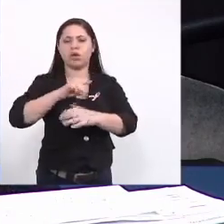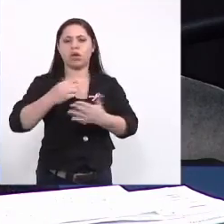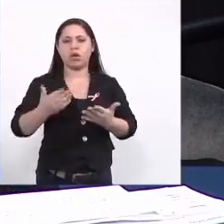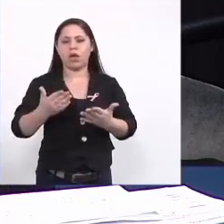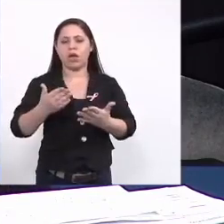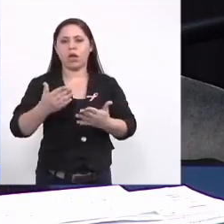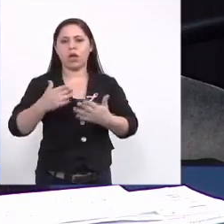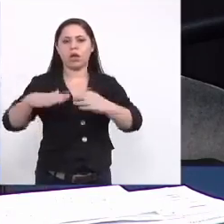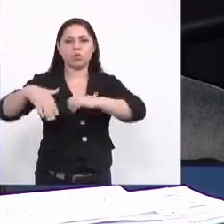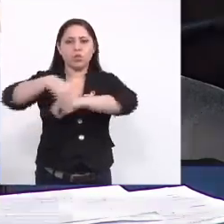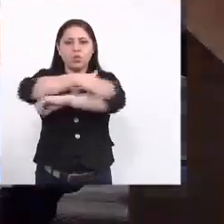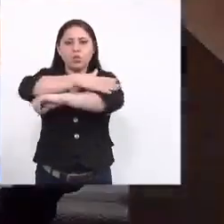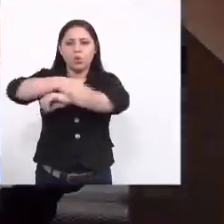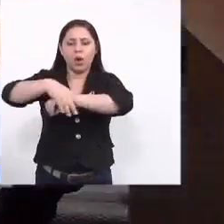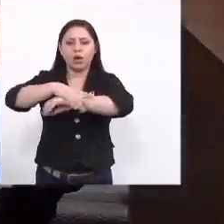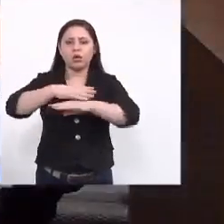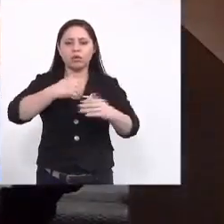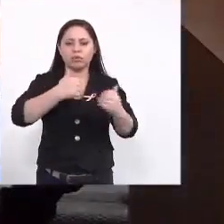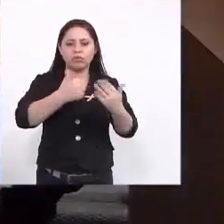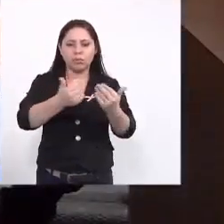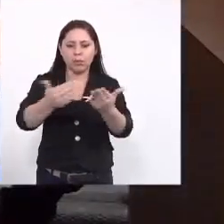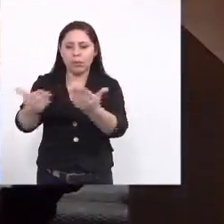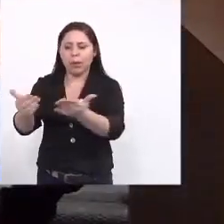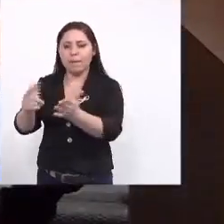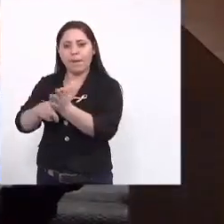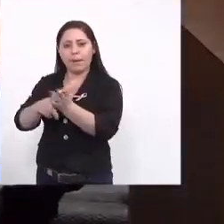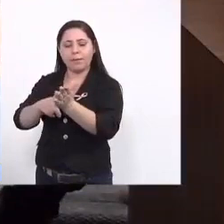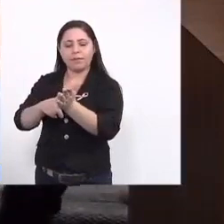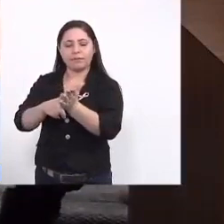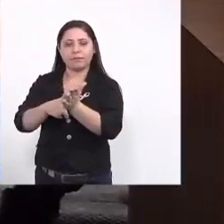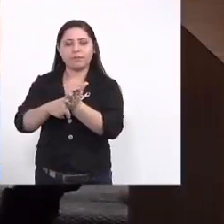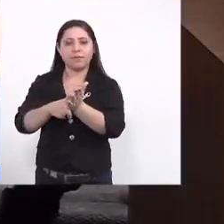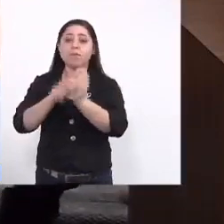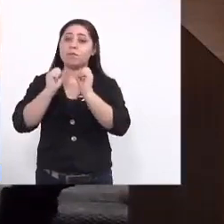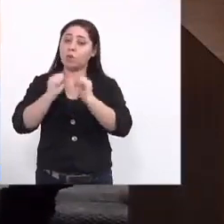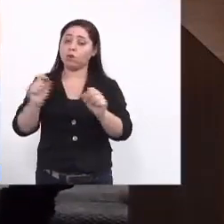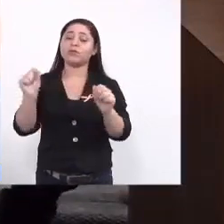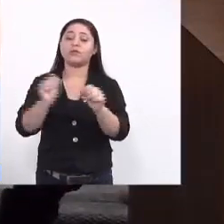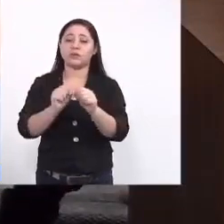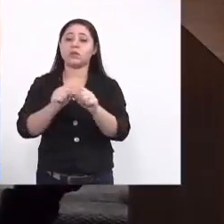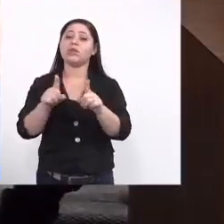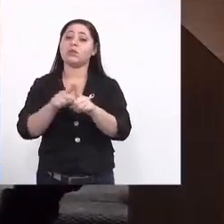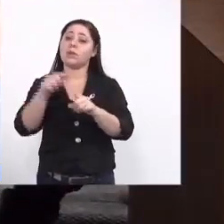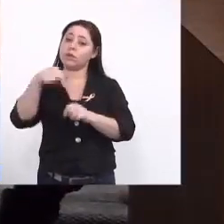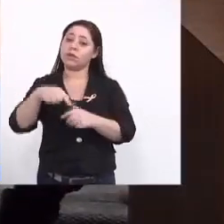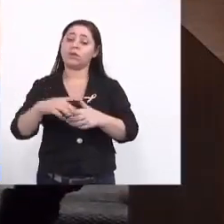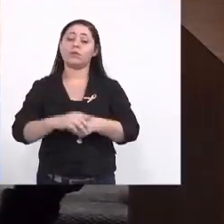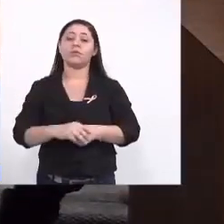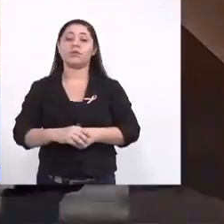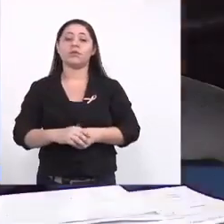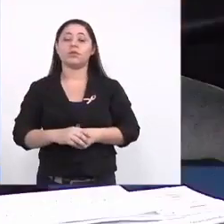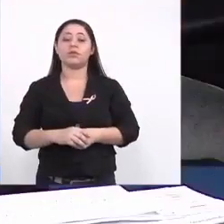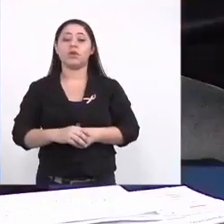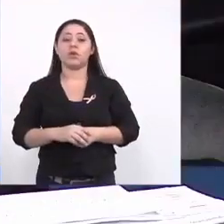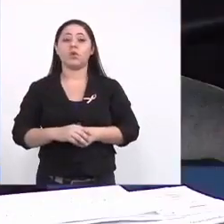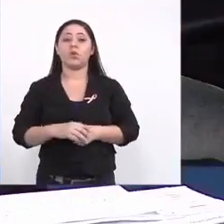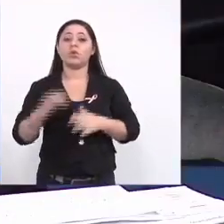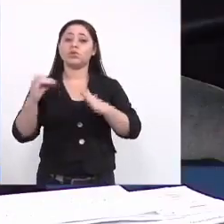avenida entrega folhetos né isso nós podemos fazer também com algumas